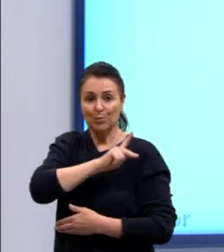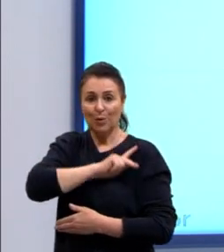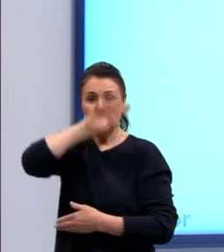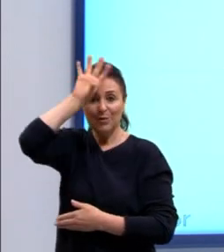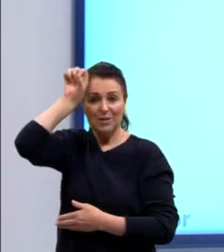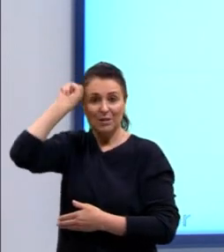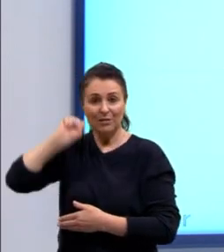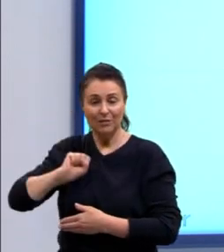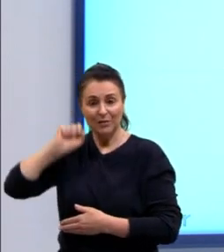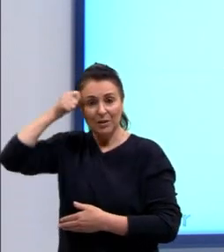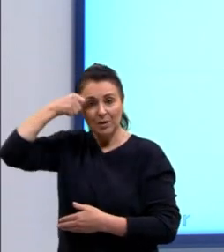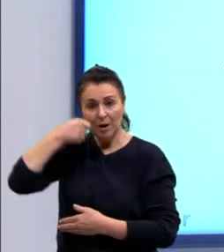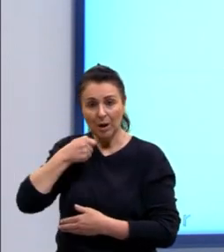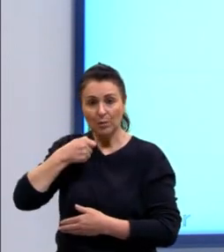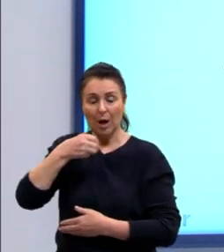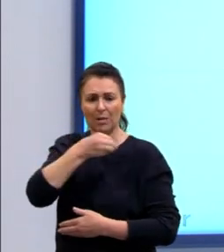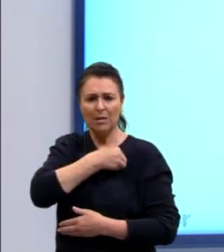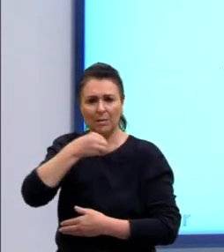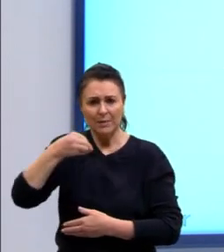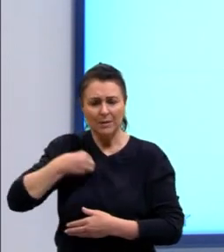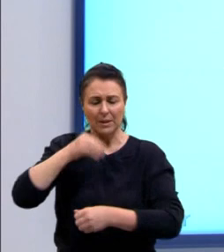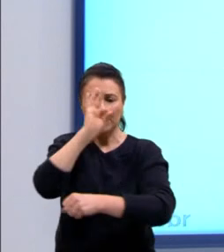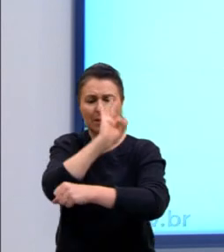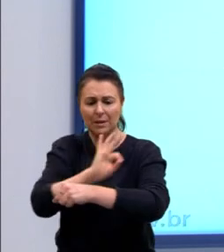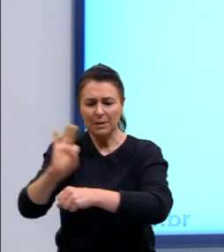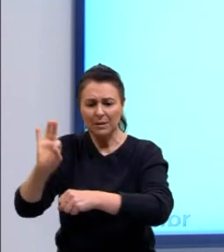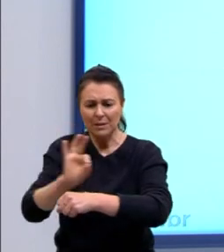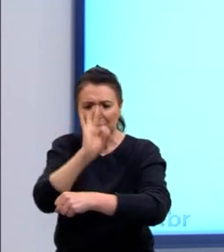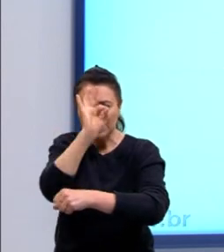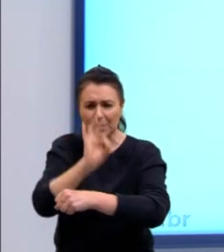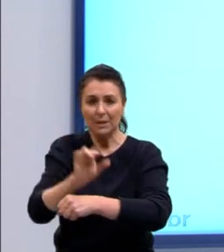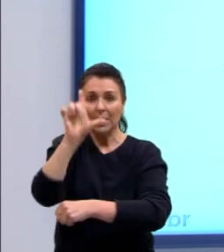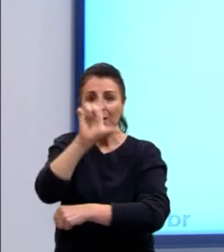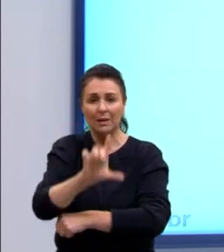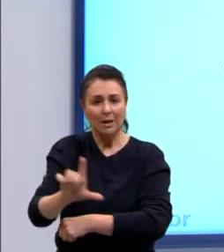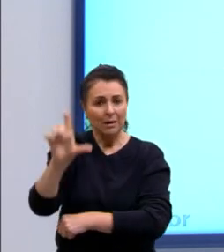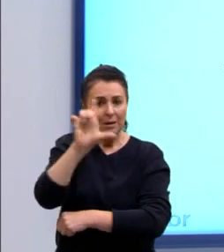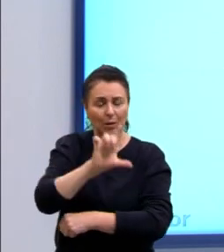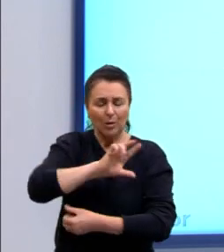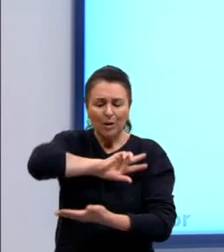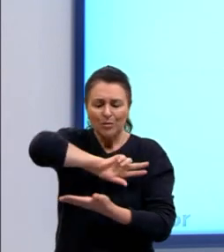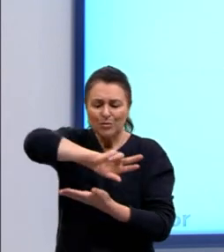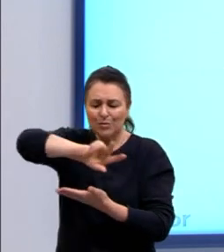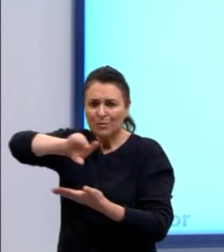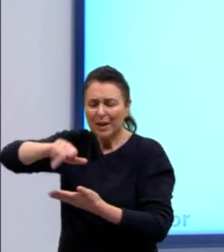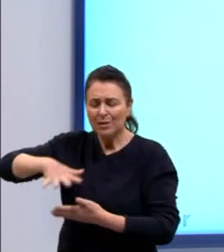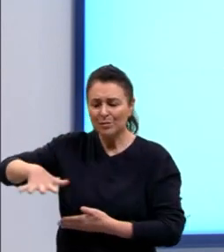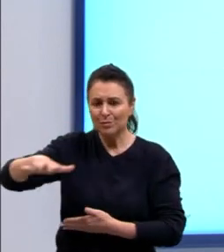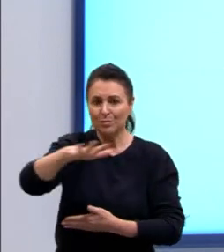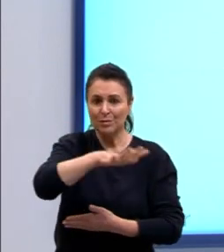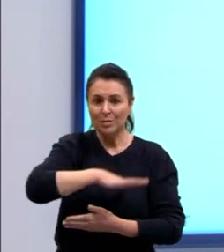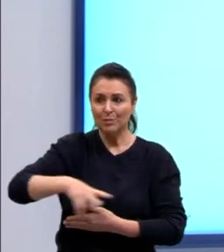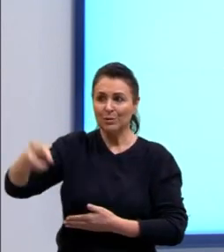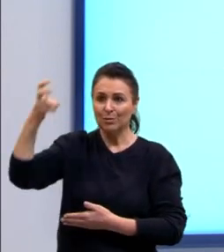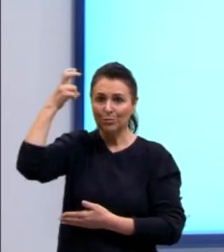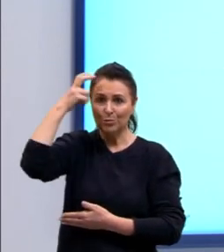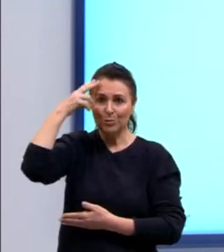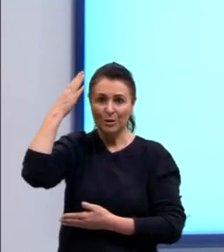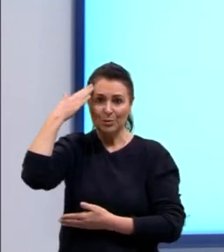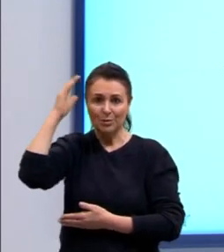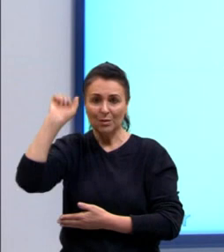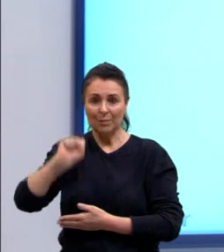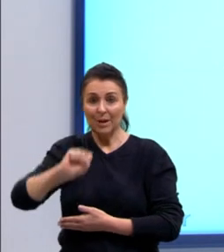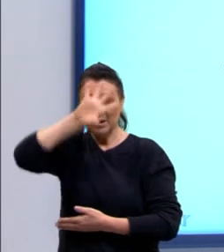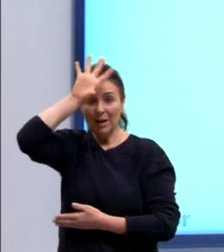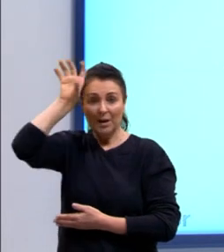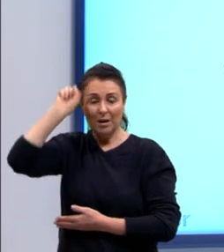medicina, para a arquitetura, para a literatura, em diversos campos da cultura, do saber, o continente africano